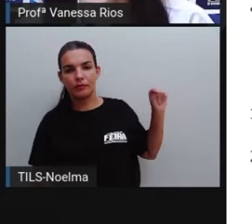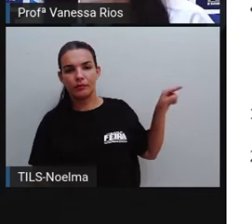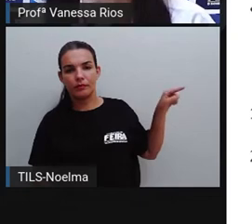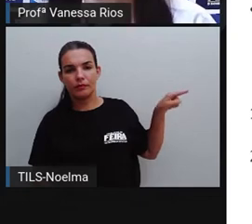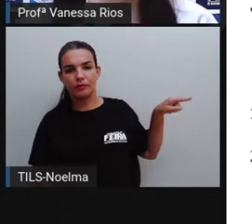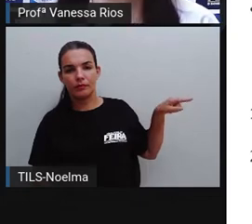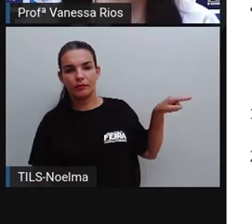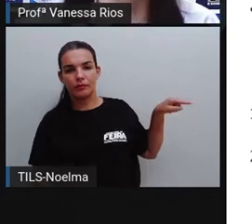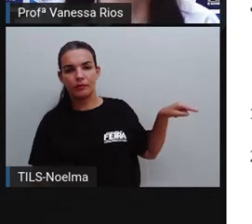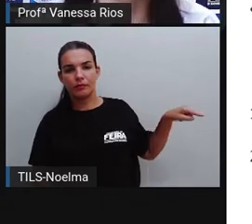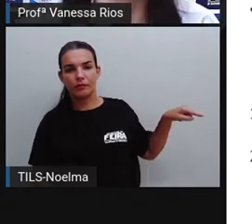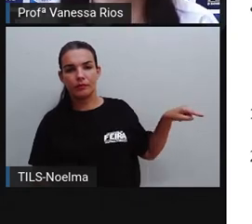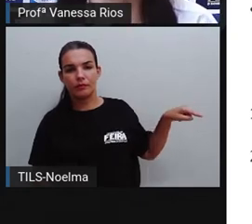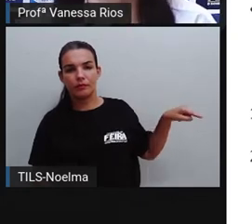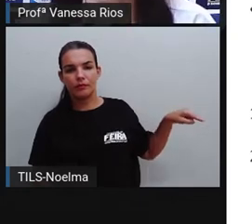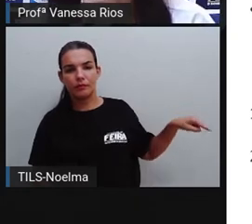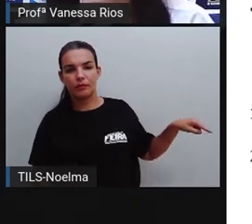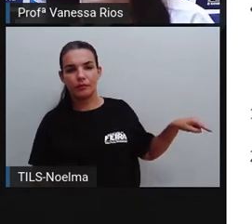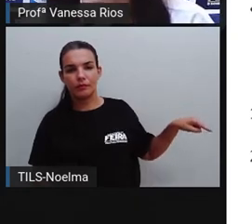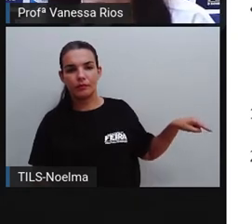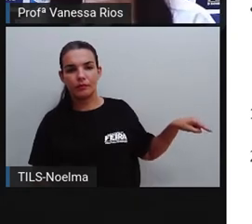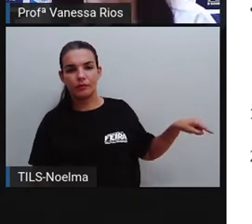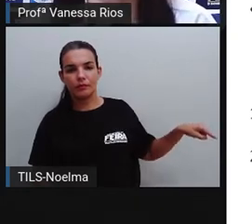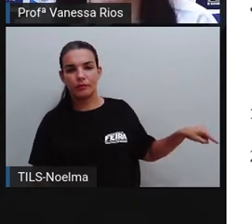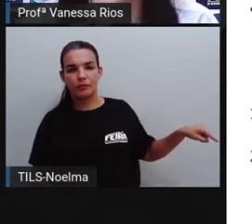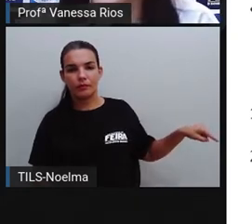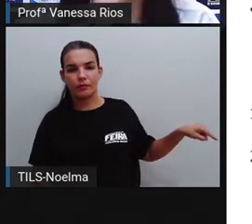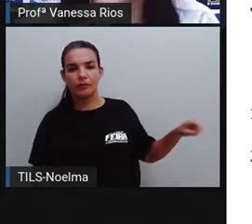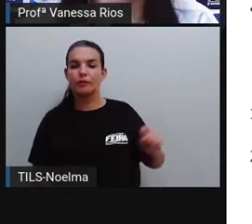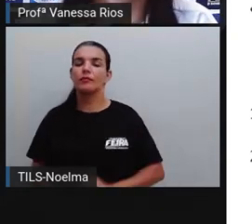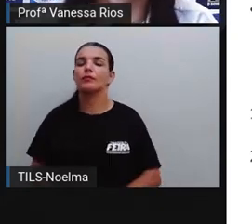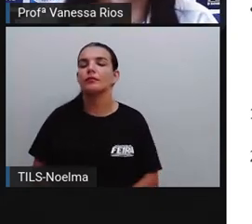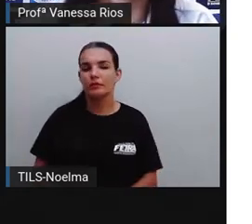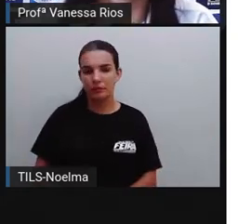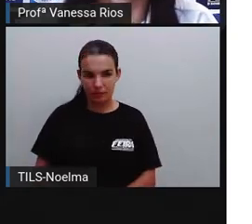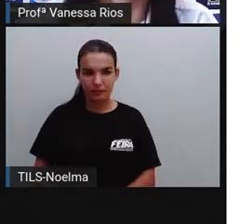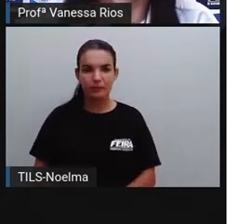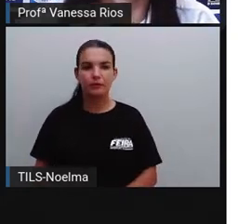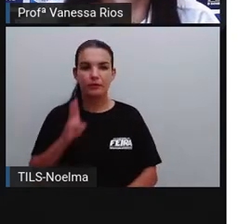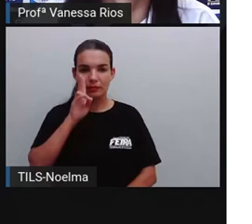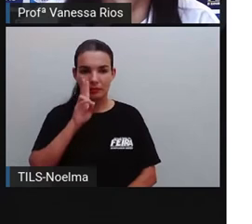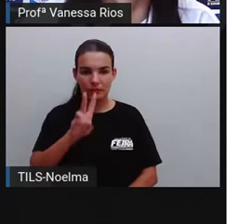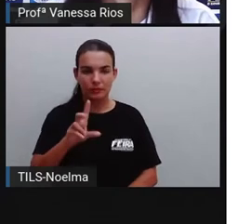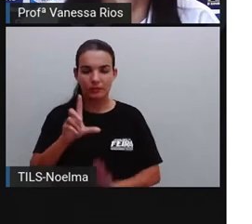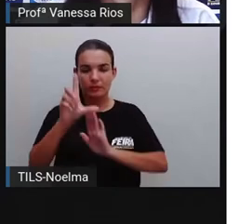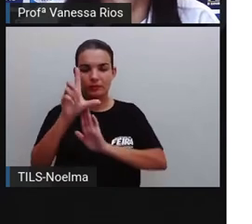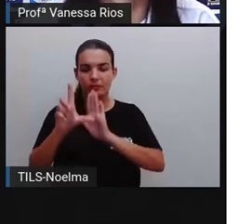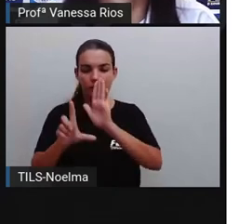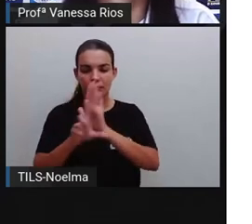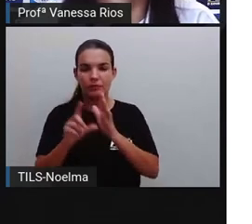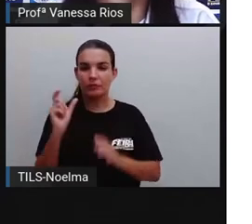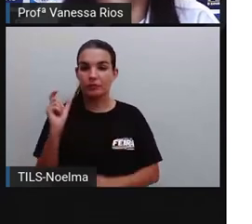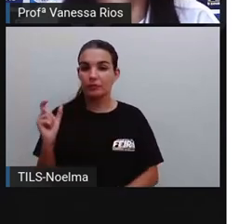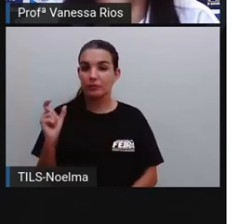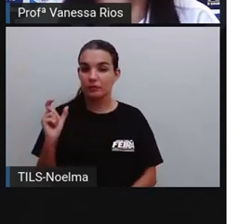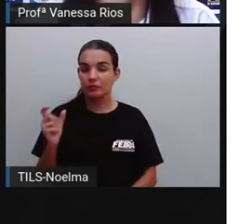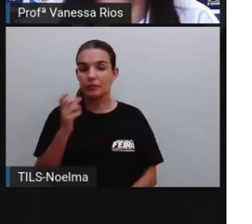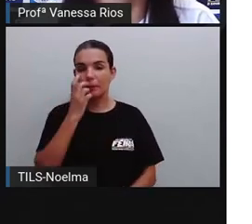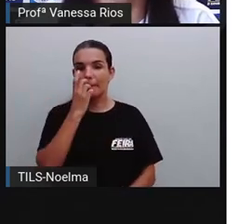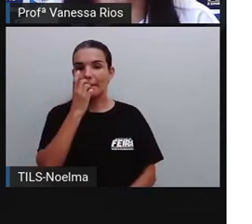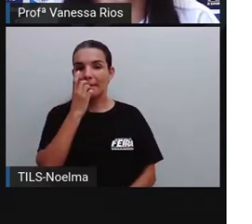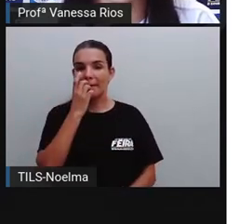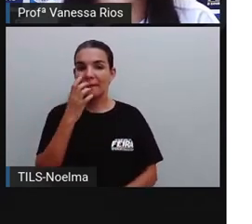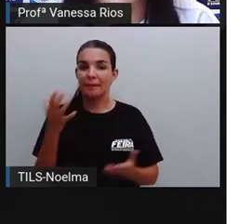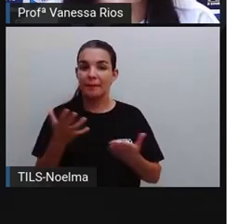fachada, mochila, salsicha e tocha. Nós vamos agora observar o uso da